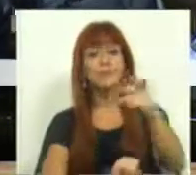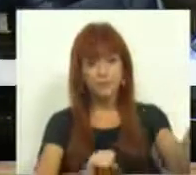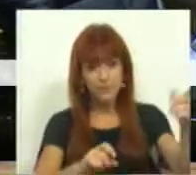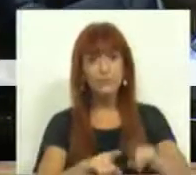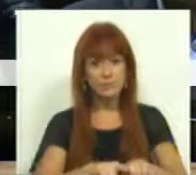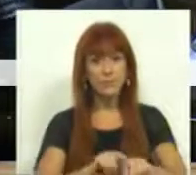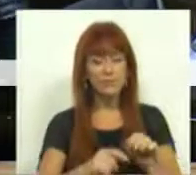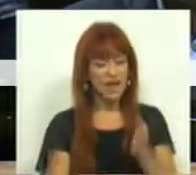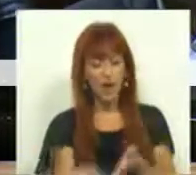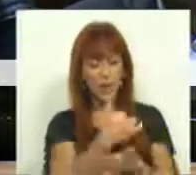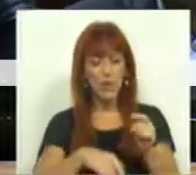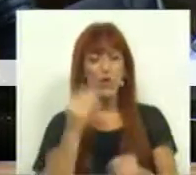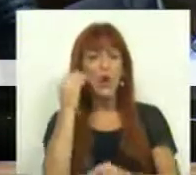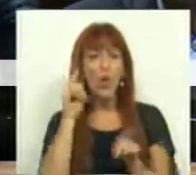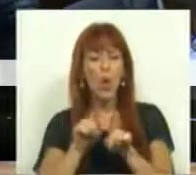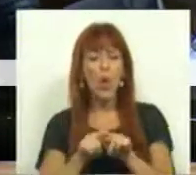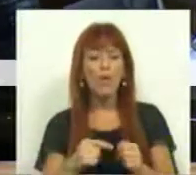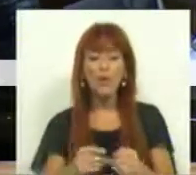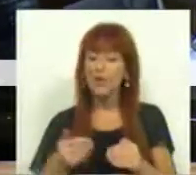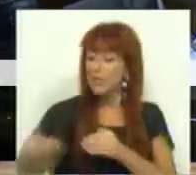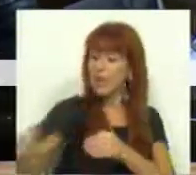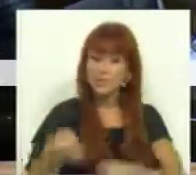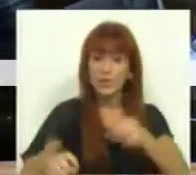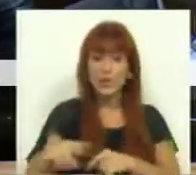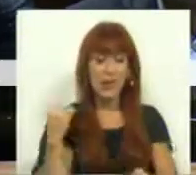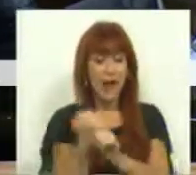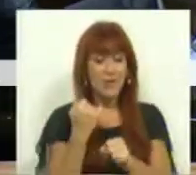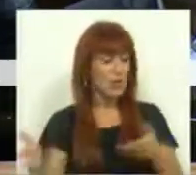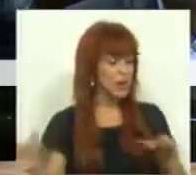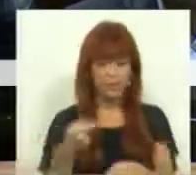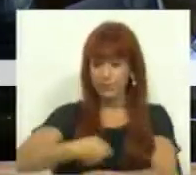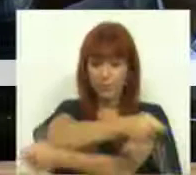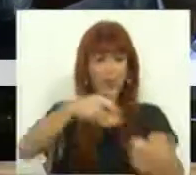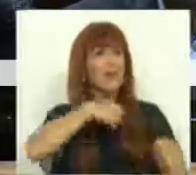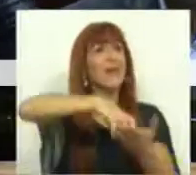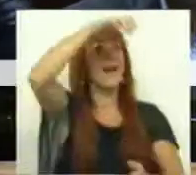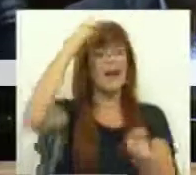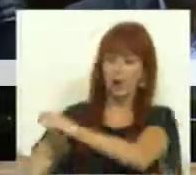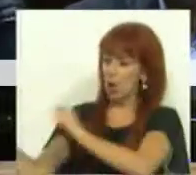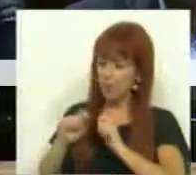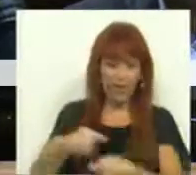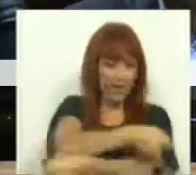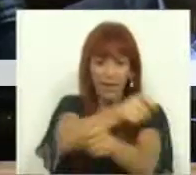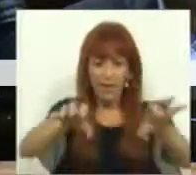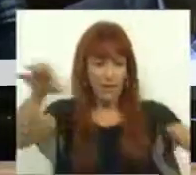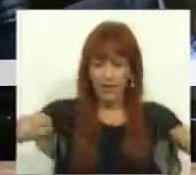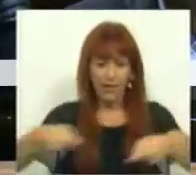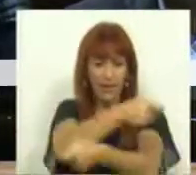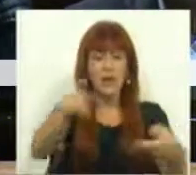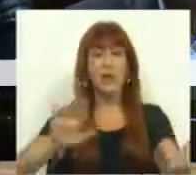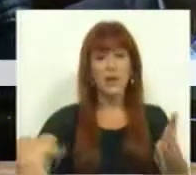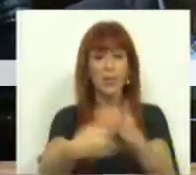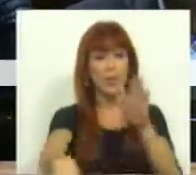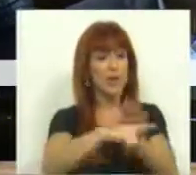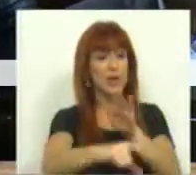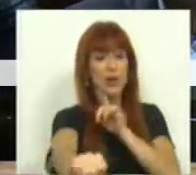recurso a mecanismos extrajudiciais para ações de partilhas de imóveis herdados. E se chama-lhe a